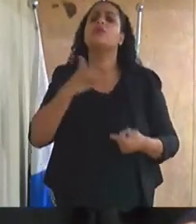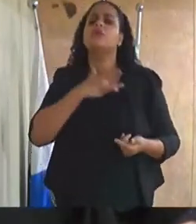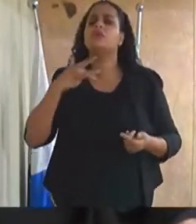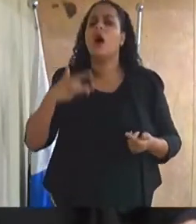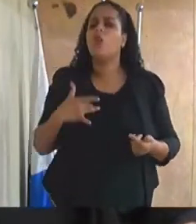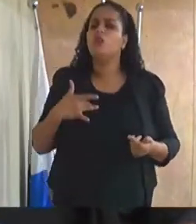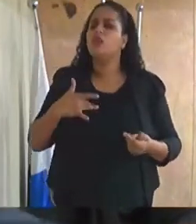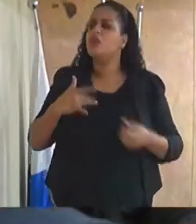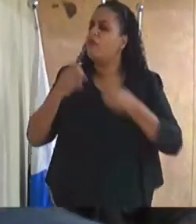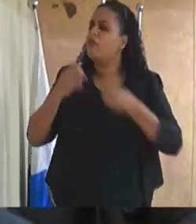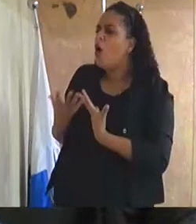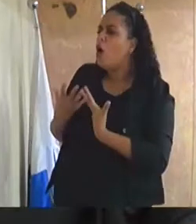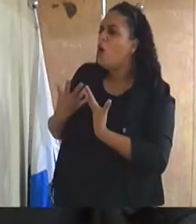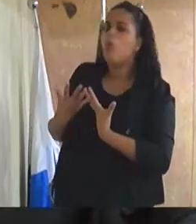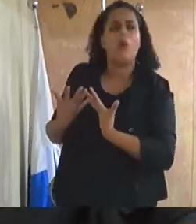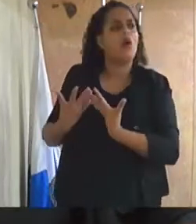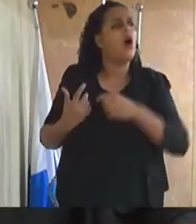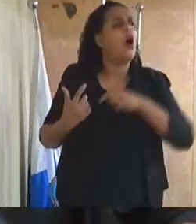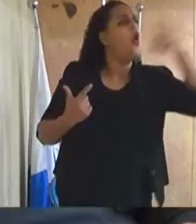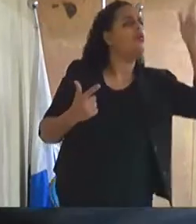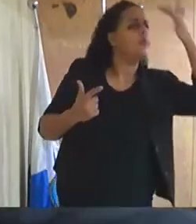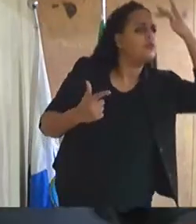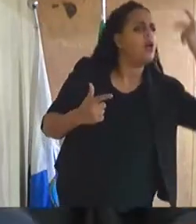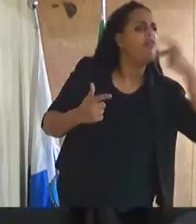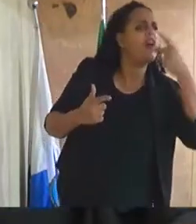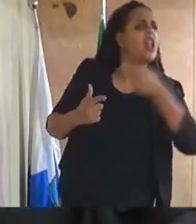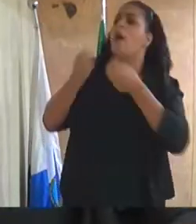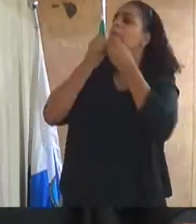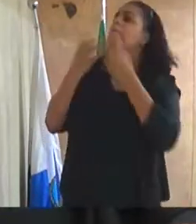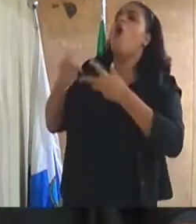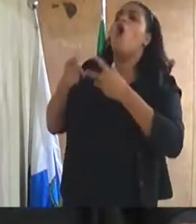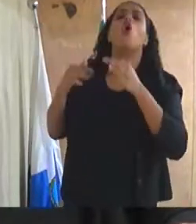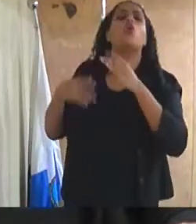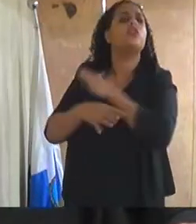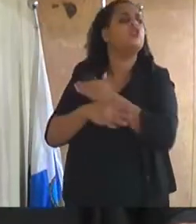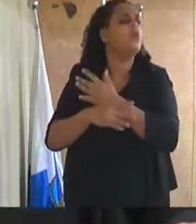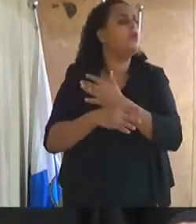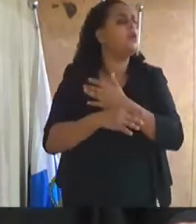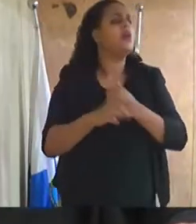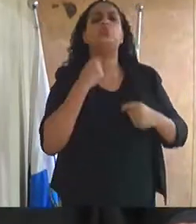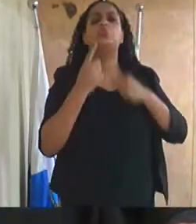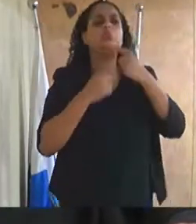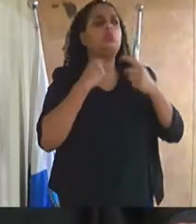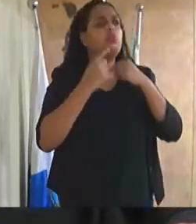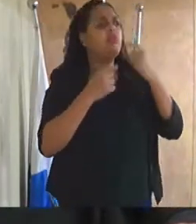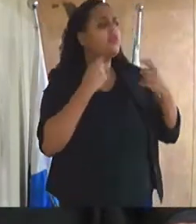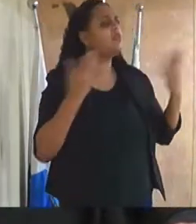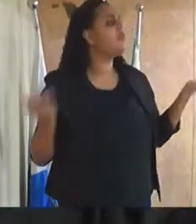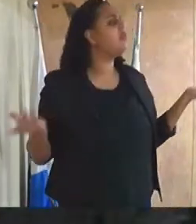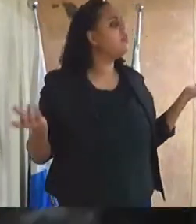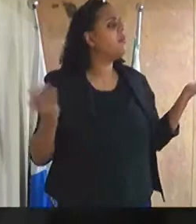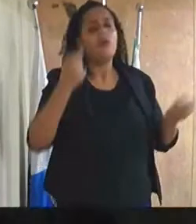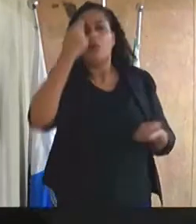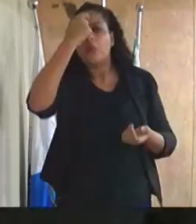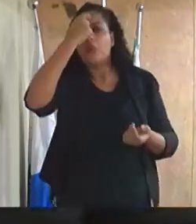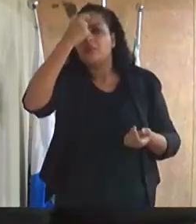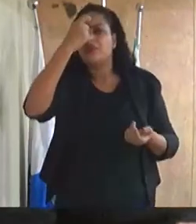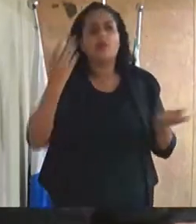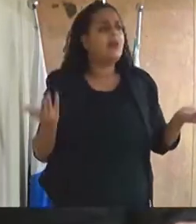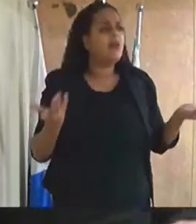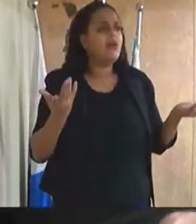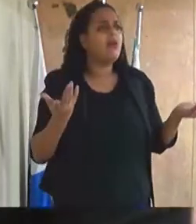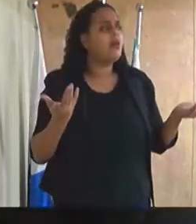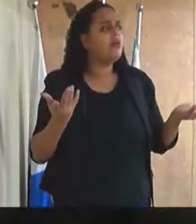boa o outro dizia que não estava boa até eles ainda têm dúvida eles não têm consenso nem dentro de casa ainda